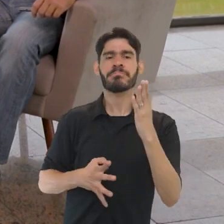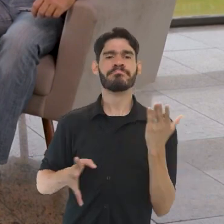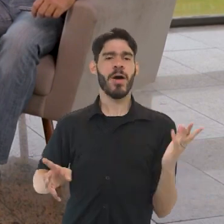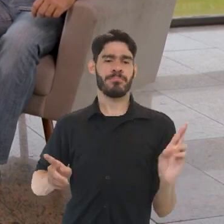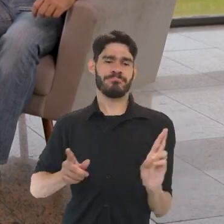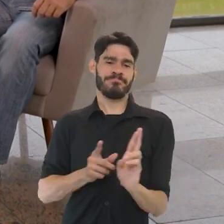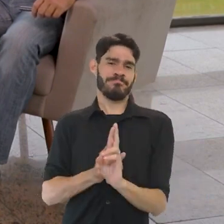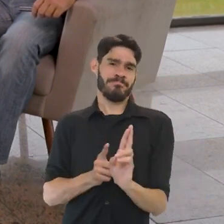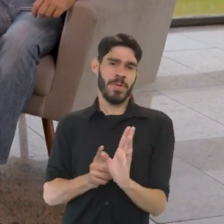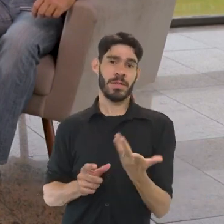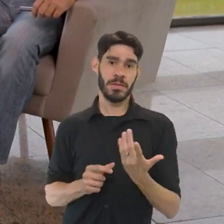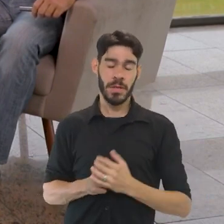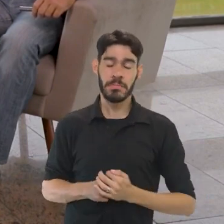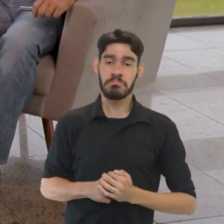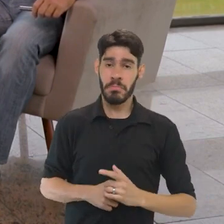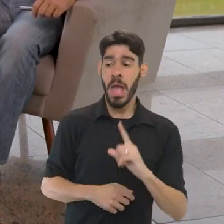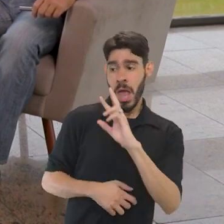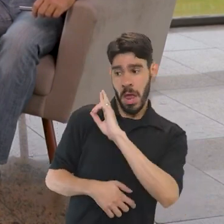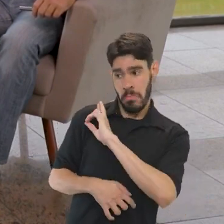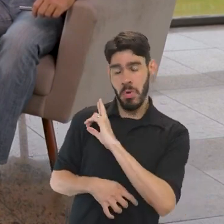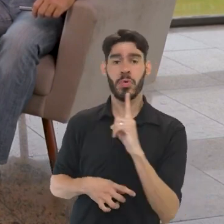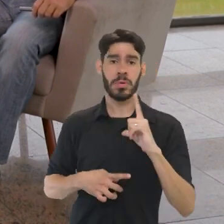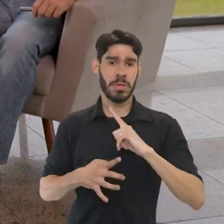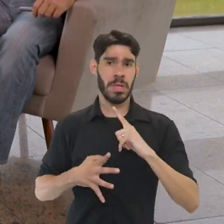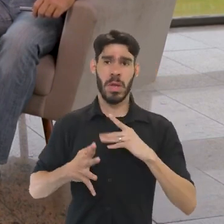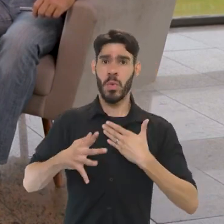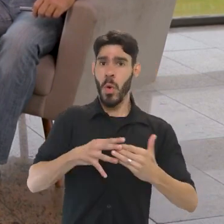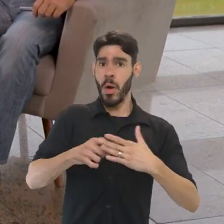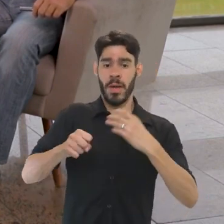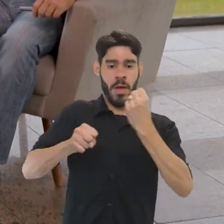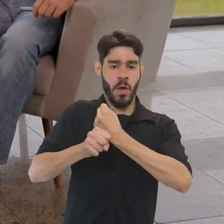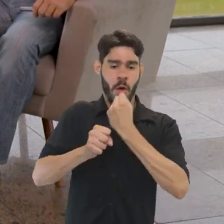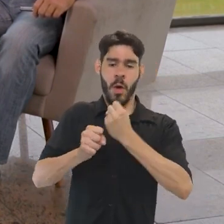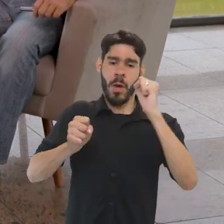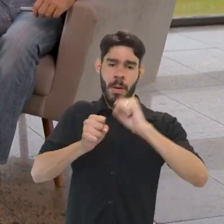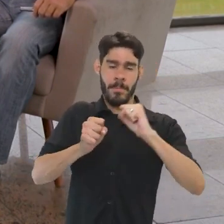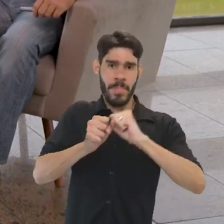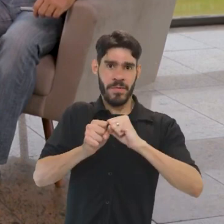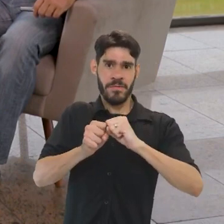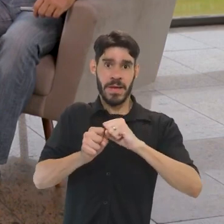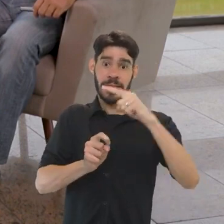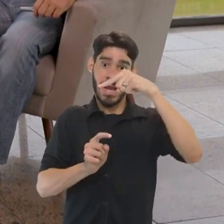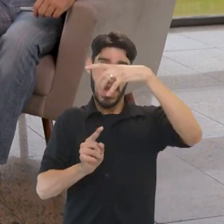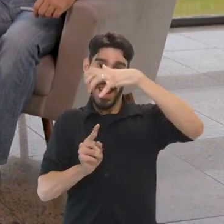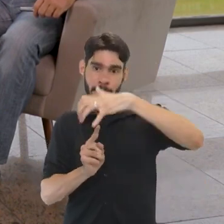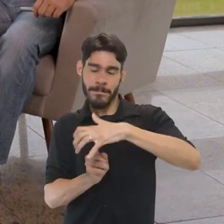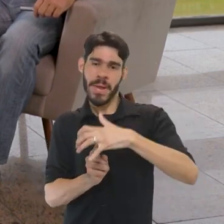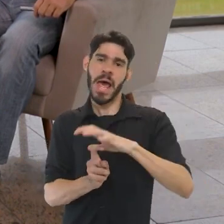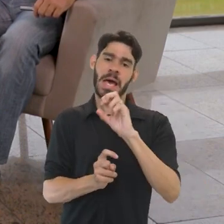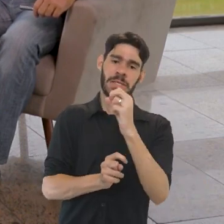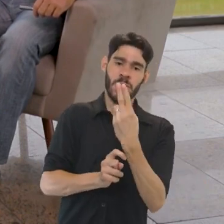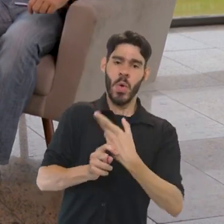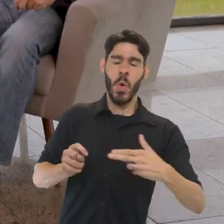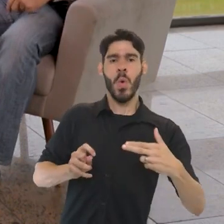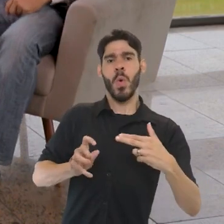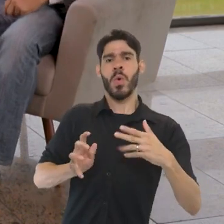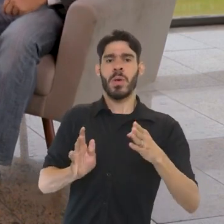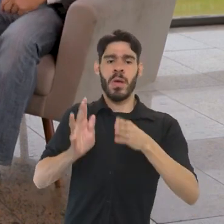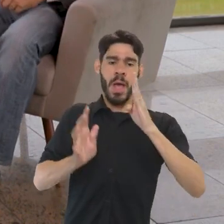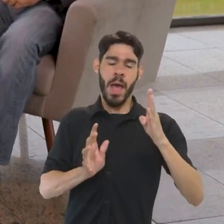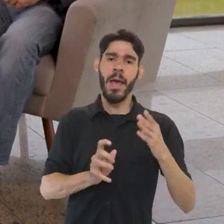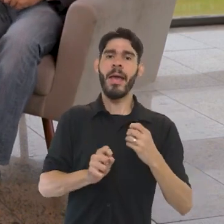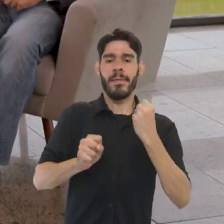nas intervenções. A gente tem responsabilidade sobre qualquer obra que vai ser feita ali na praça ou nos equipamentos, nos edifícios. O